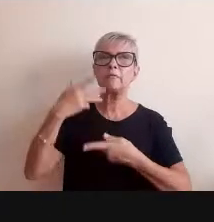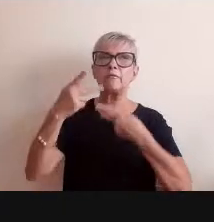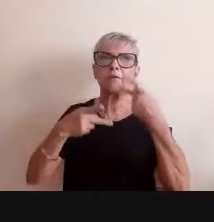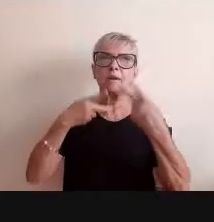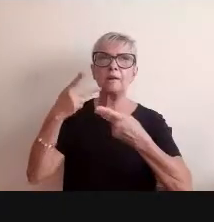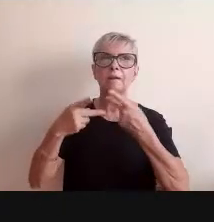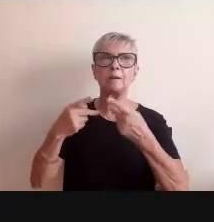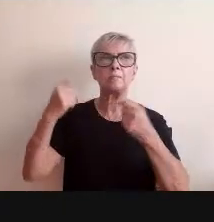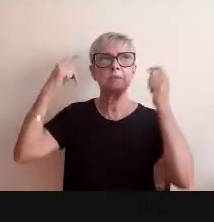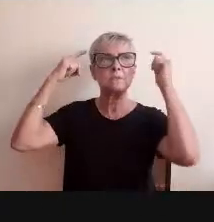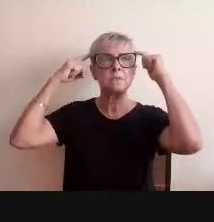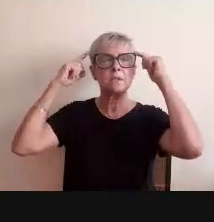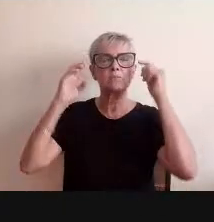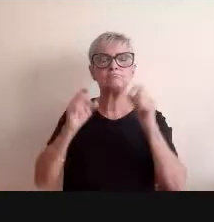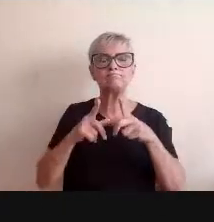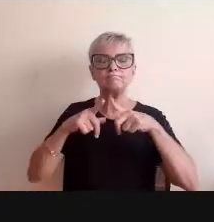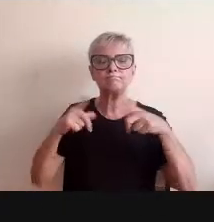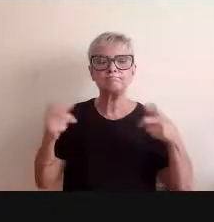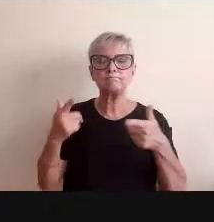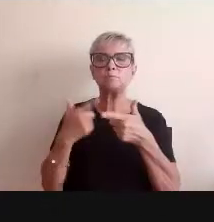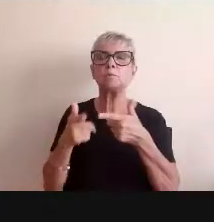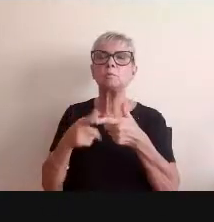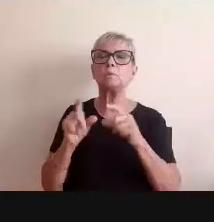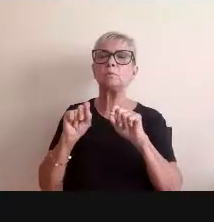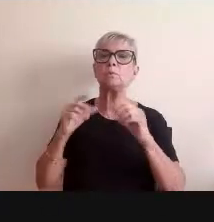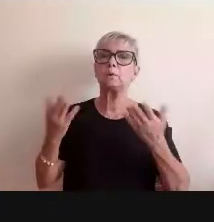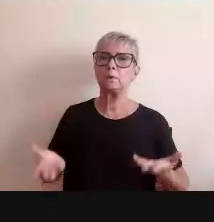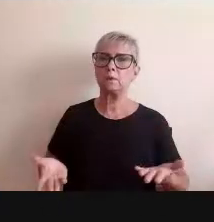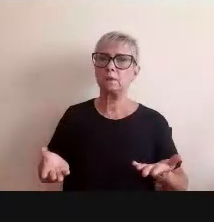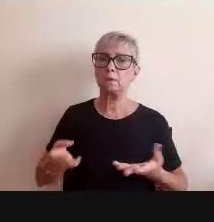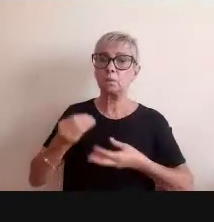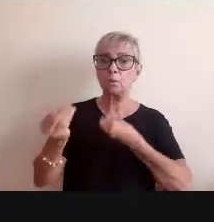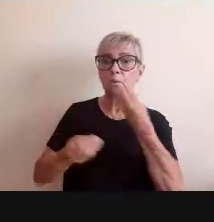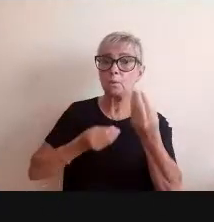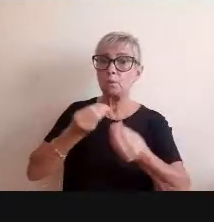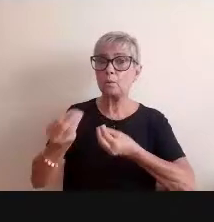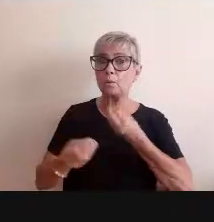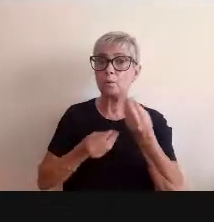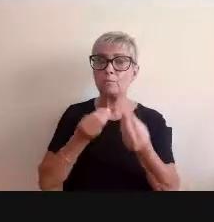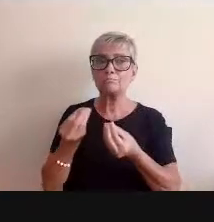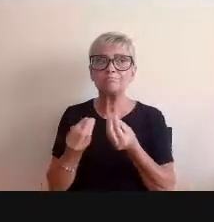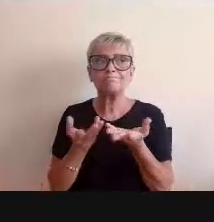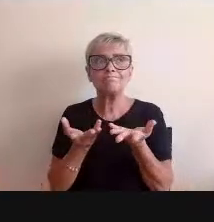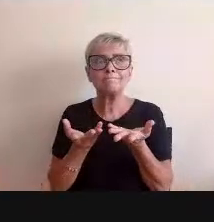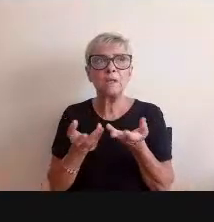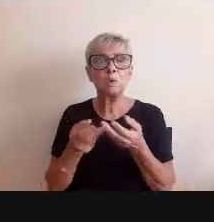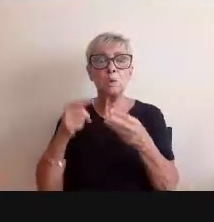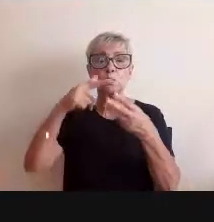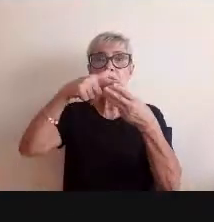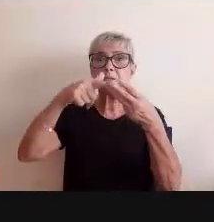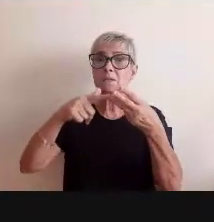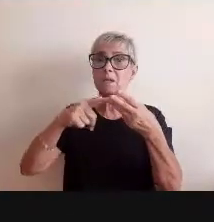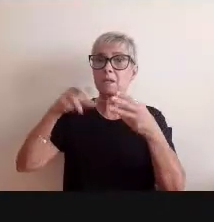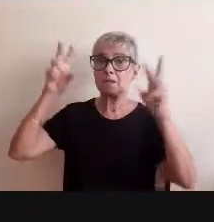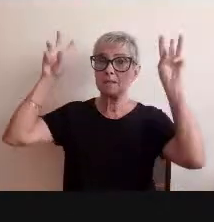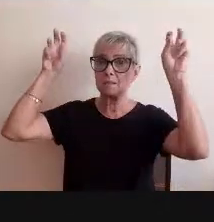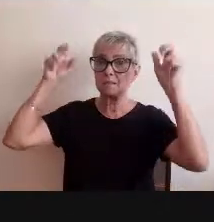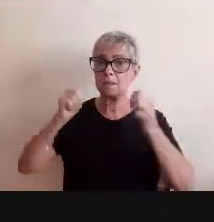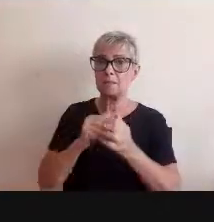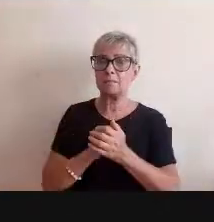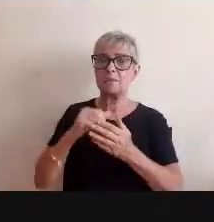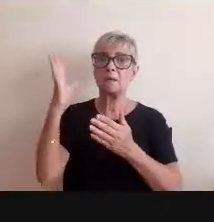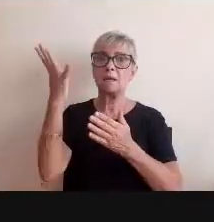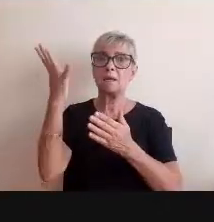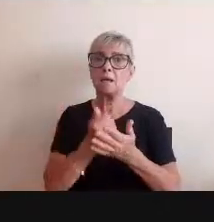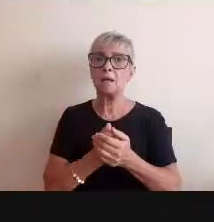problema o primeiro deles era como lidar tratar esses três temas arte artivismo e curadoria